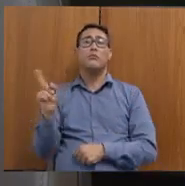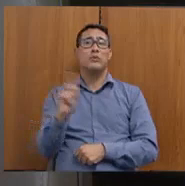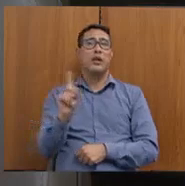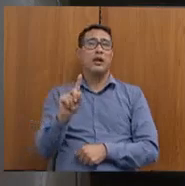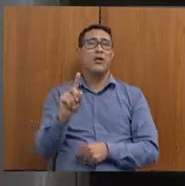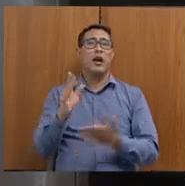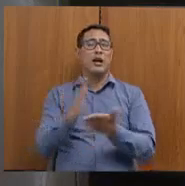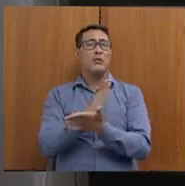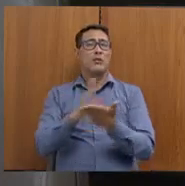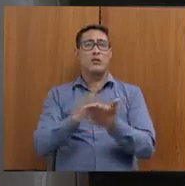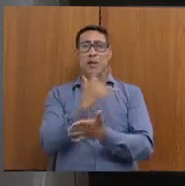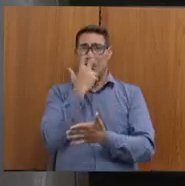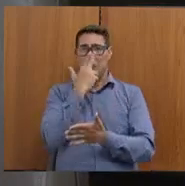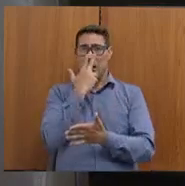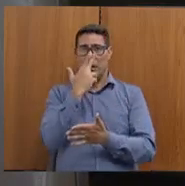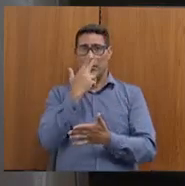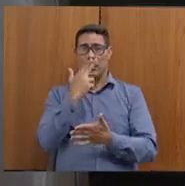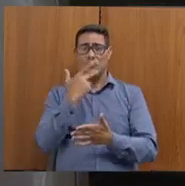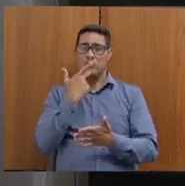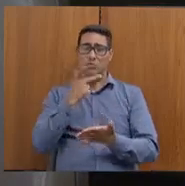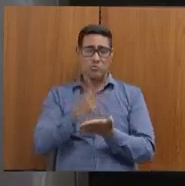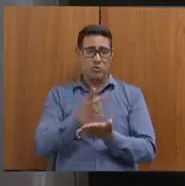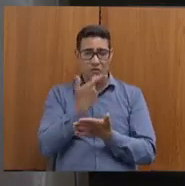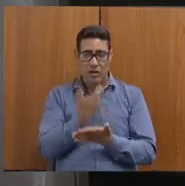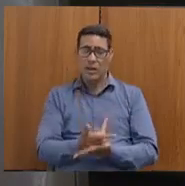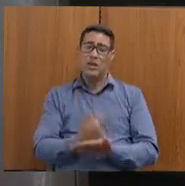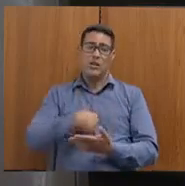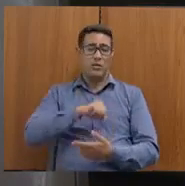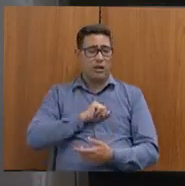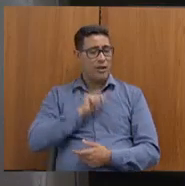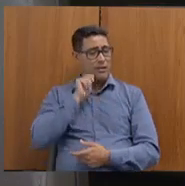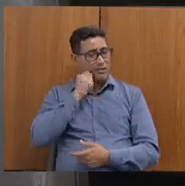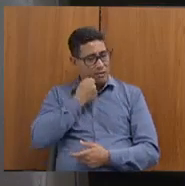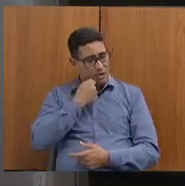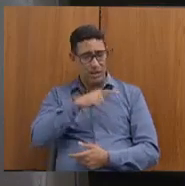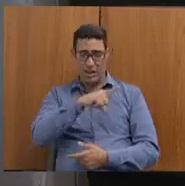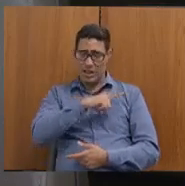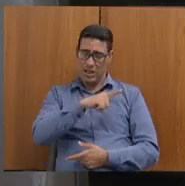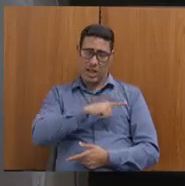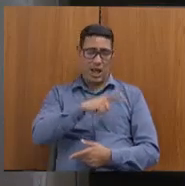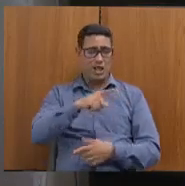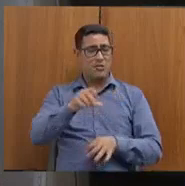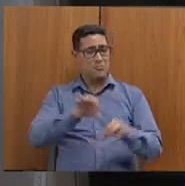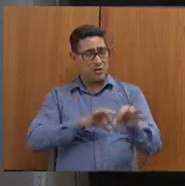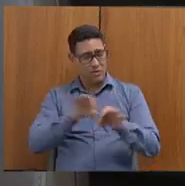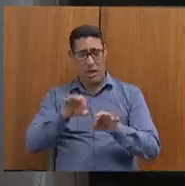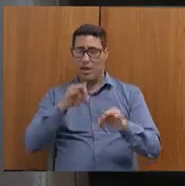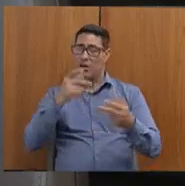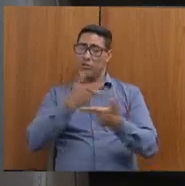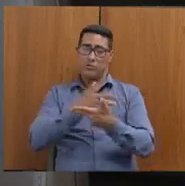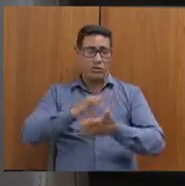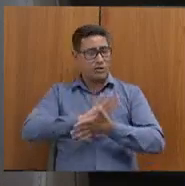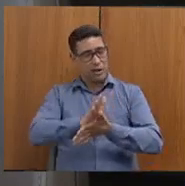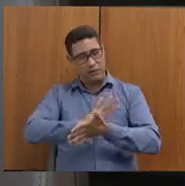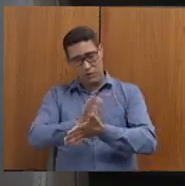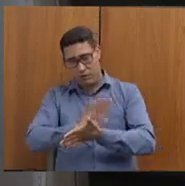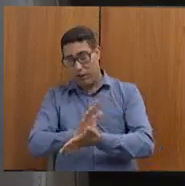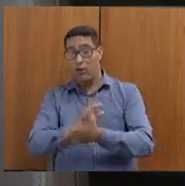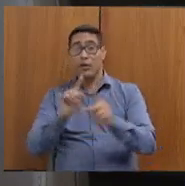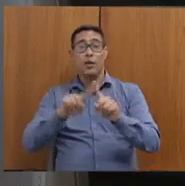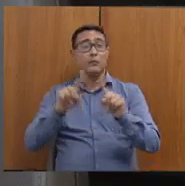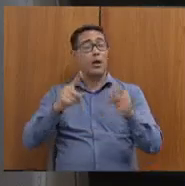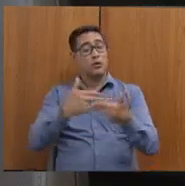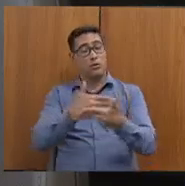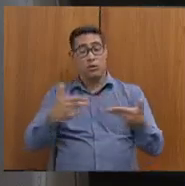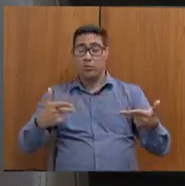teimando em dizer que somos negros e que ainda há esse processo neste país e no mundo, enfim. Mas acho que é coisa para ser